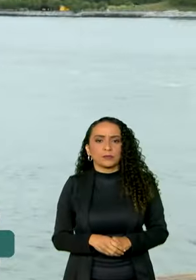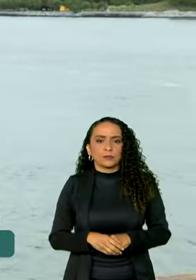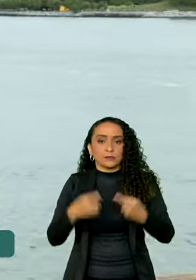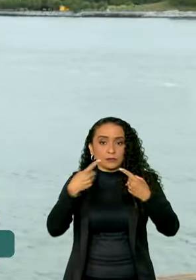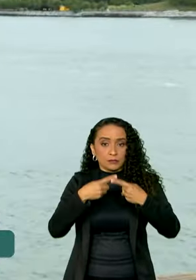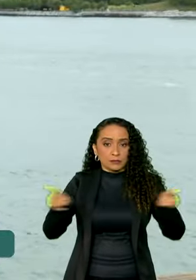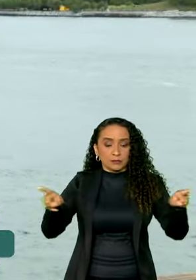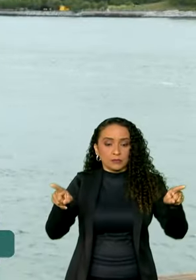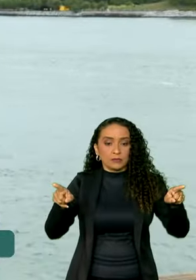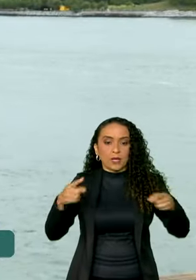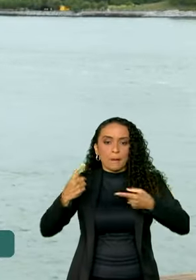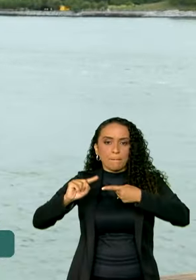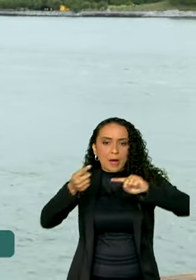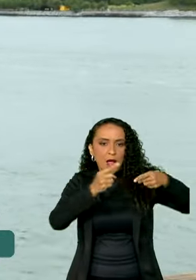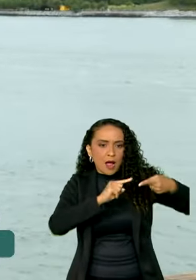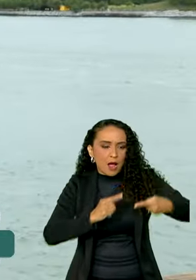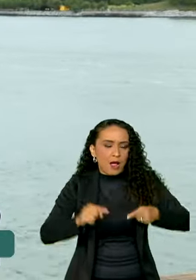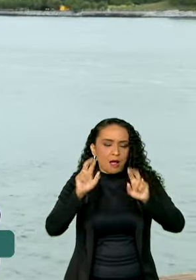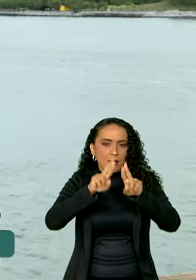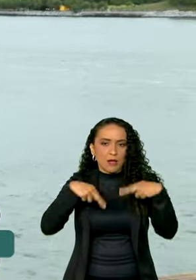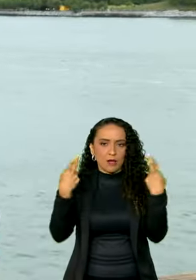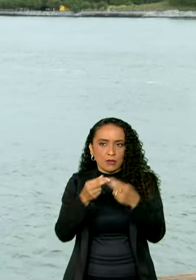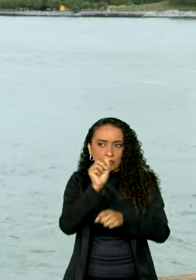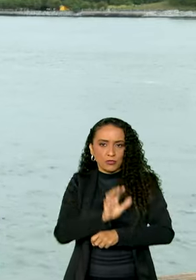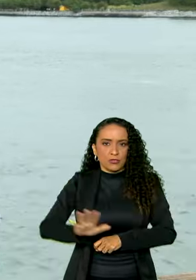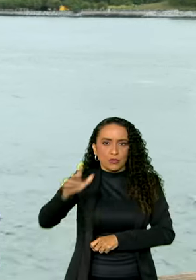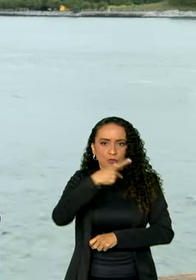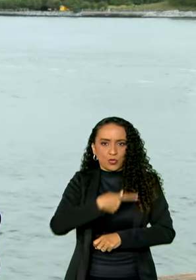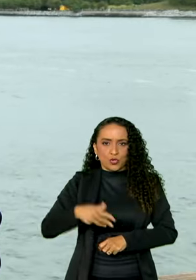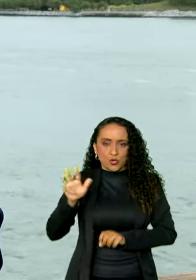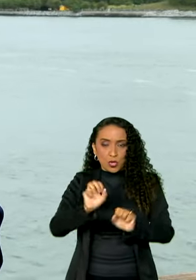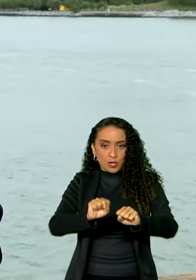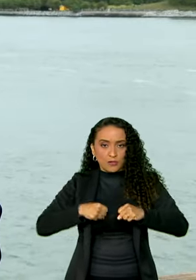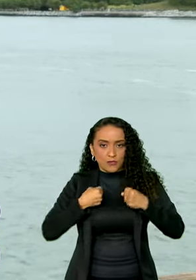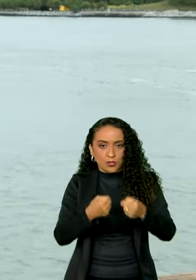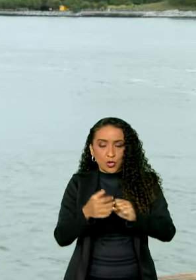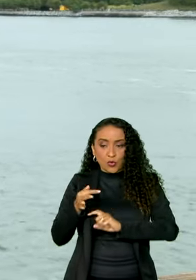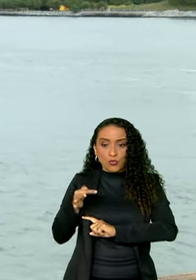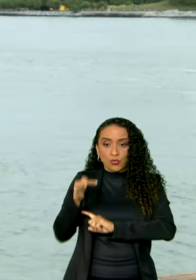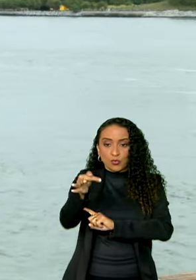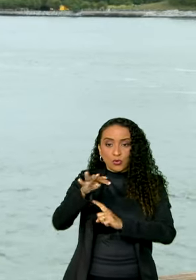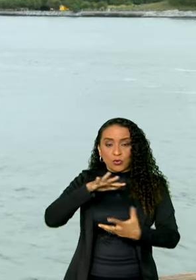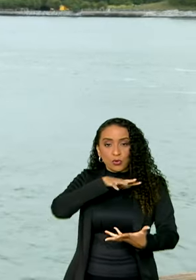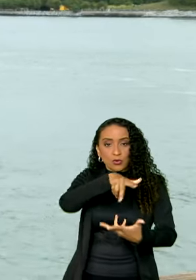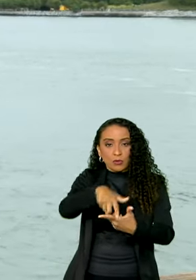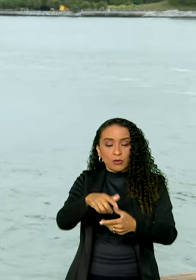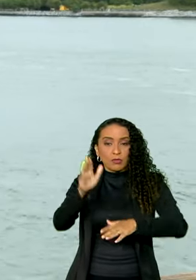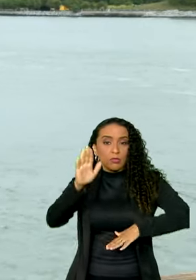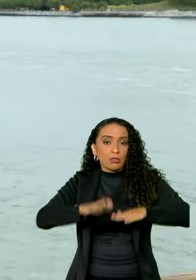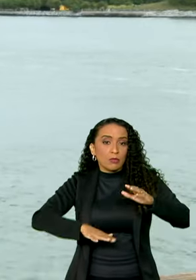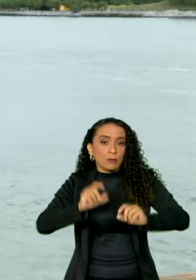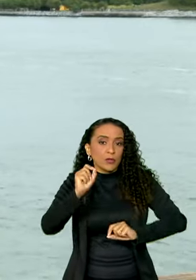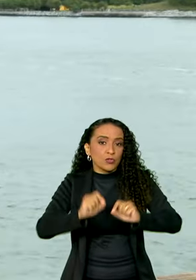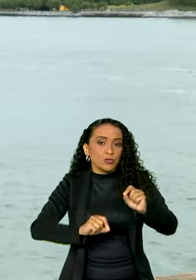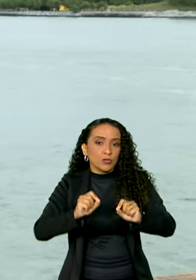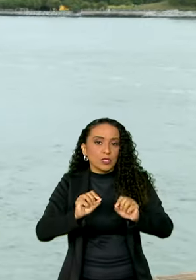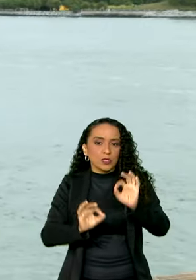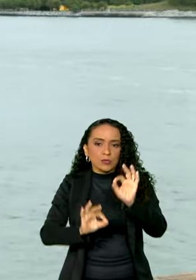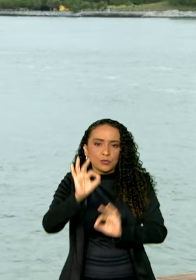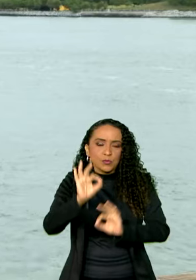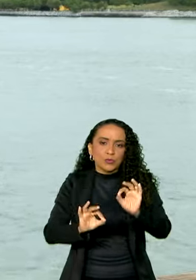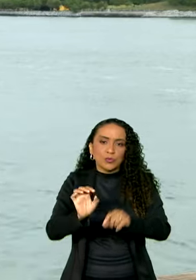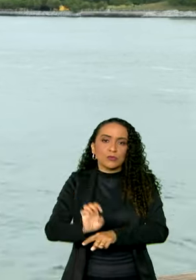abertura da sessão de debates da Assembleia Geral, o presidente Lula defendeu que o futuro global depende da construção de um Estado